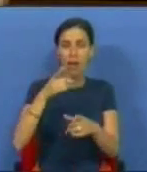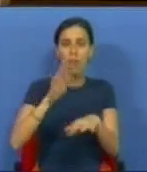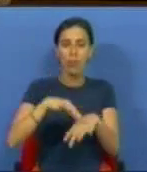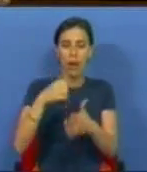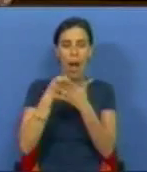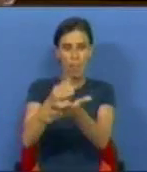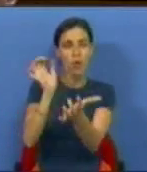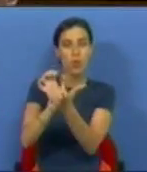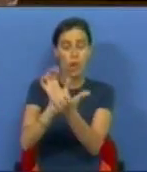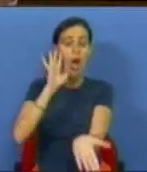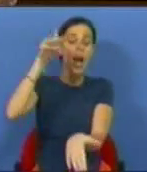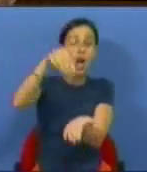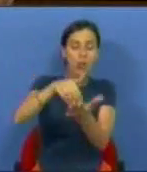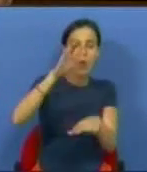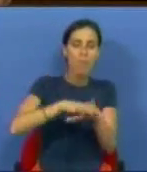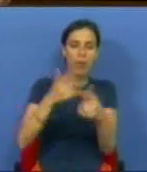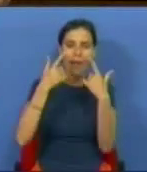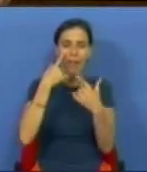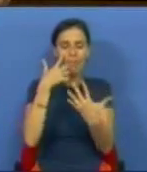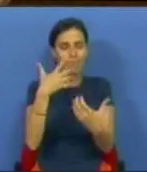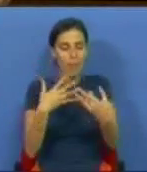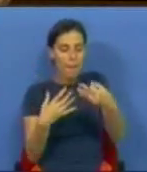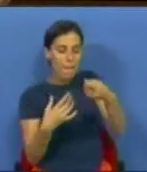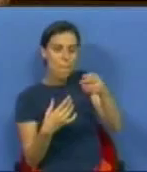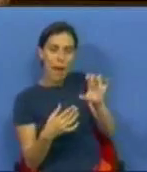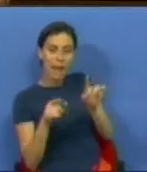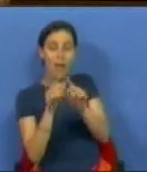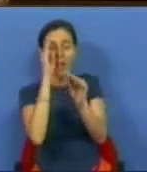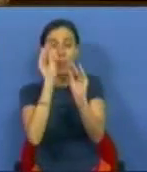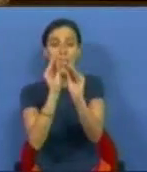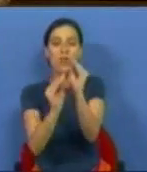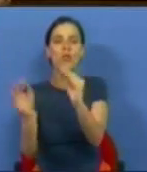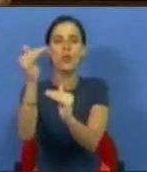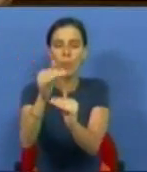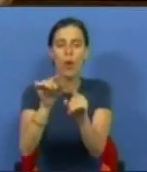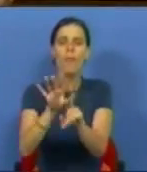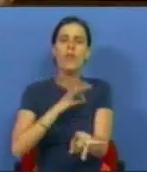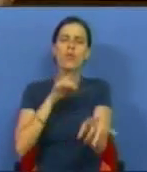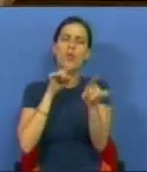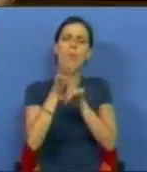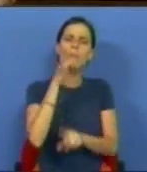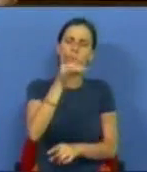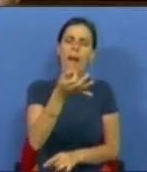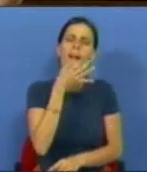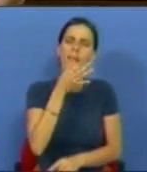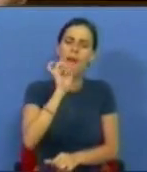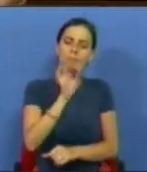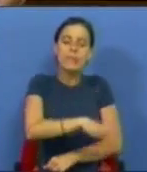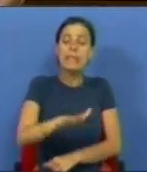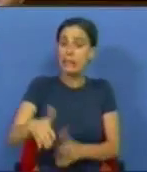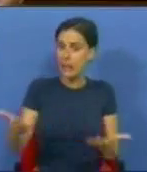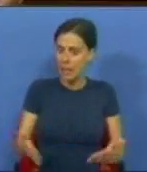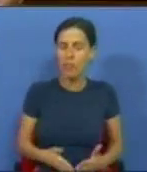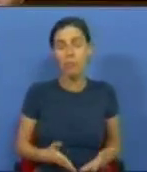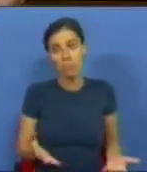ação social é o resultado do PEC no Ensino Superior. O Sr. Deputado veio aqui também falar de ciência.